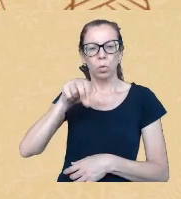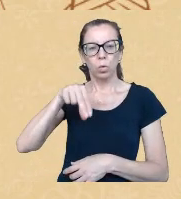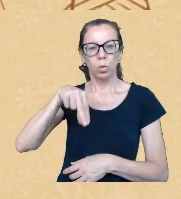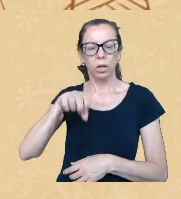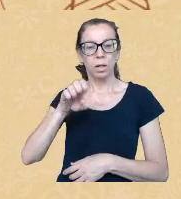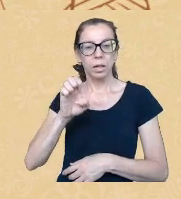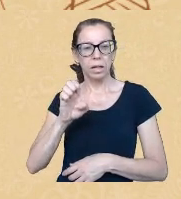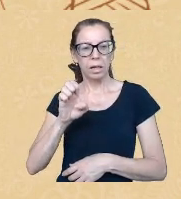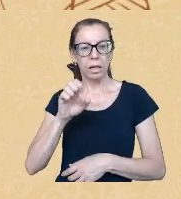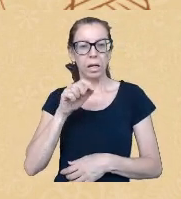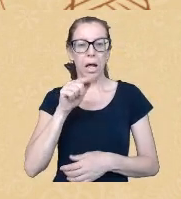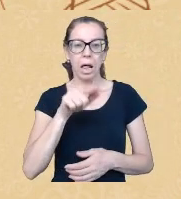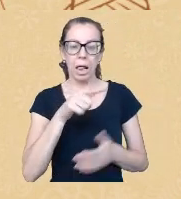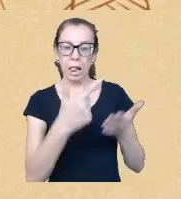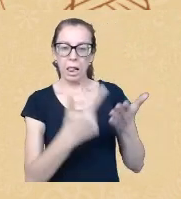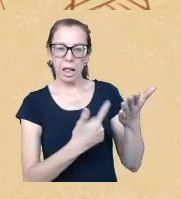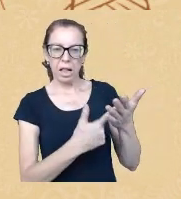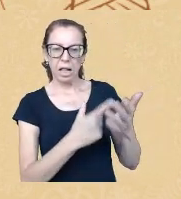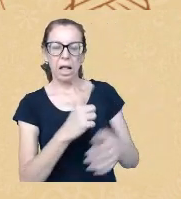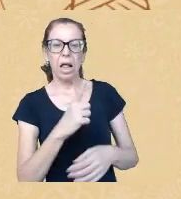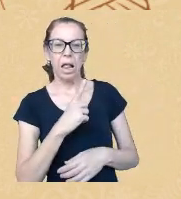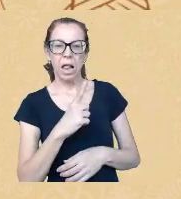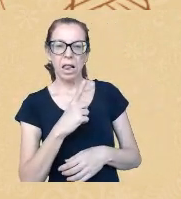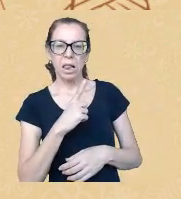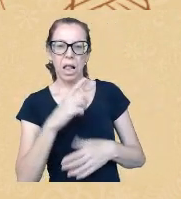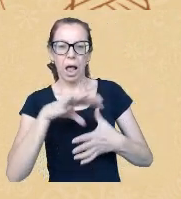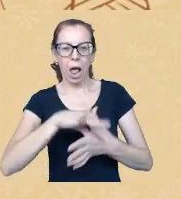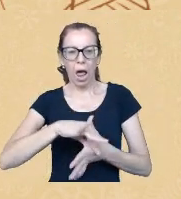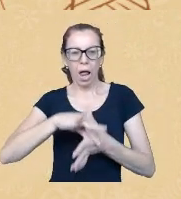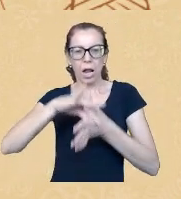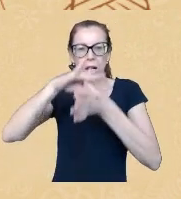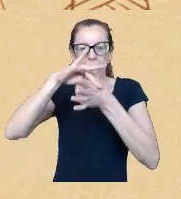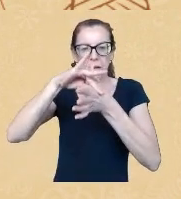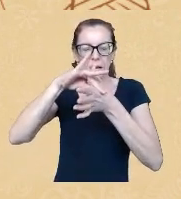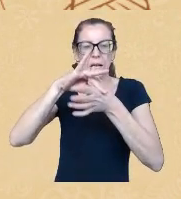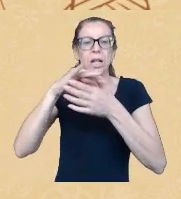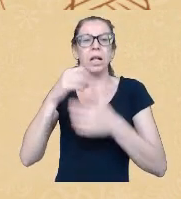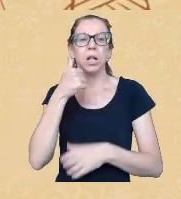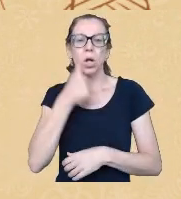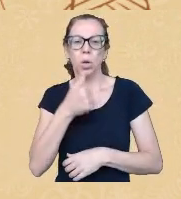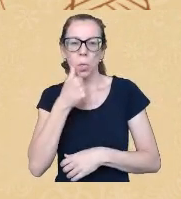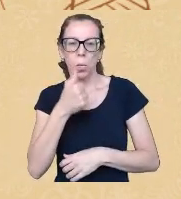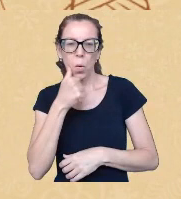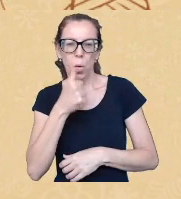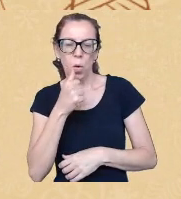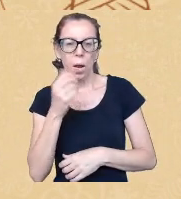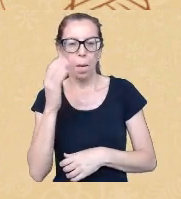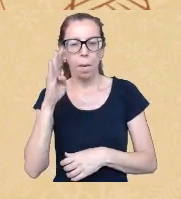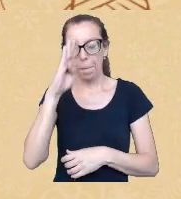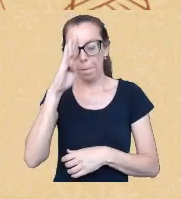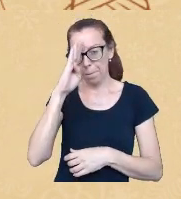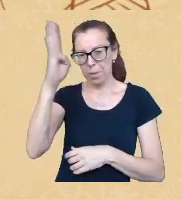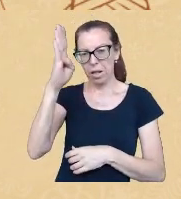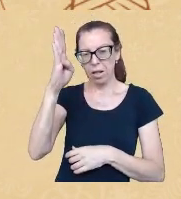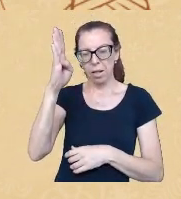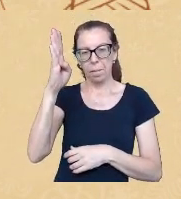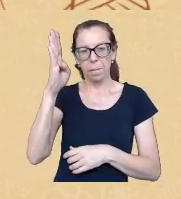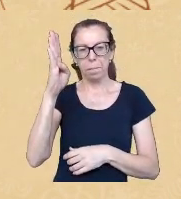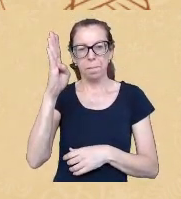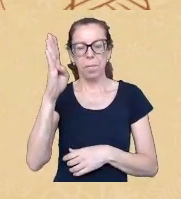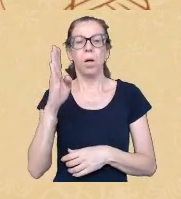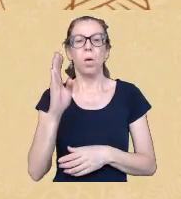homenagem a lideranças mulheres indígenas especialmente das regiões norte e nordeste que muitas vezes são especialmente